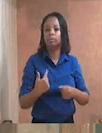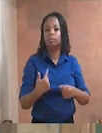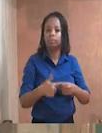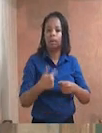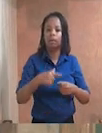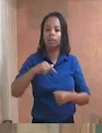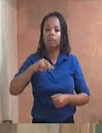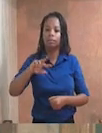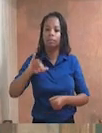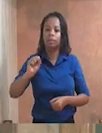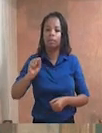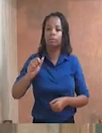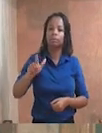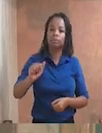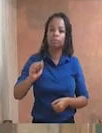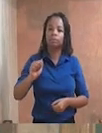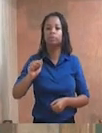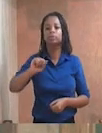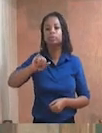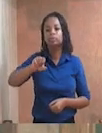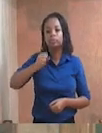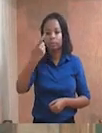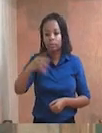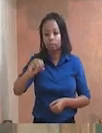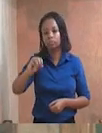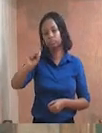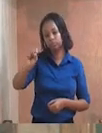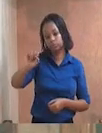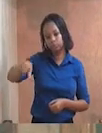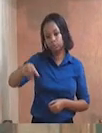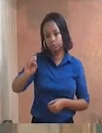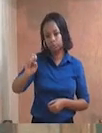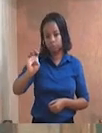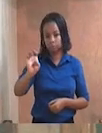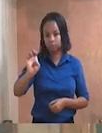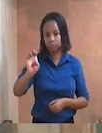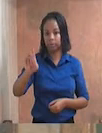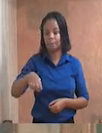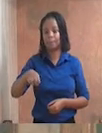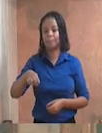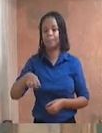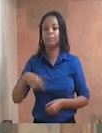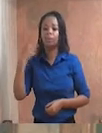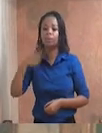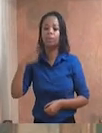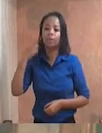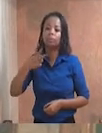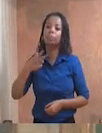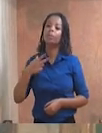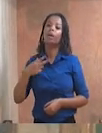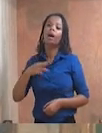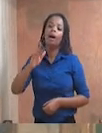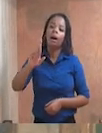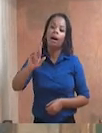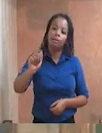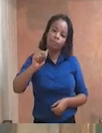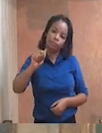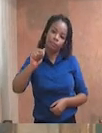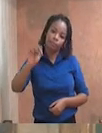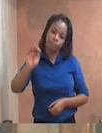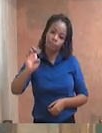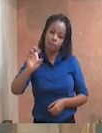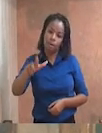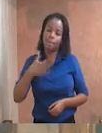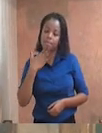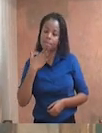Indicação número 03616. Do vereador Miriam, Rafael Nascimento de Lacerda de Barros, solicitando ao excelentíssimo